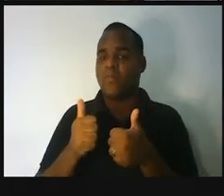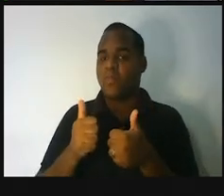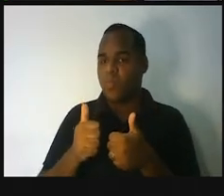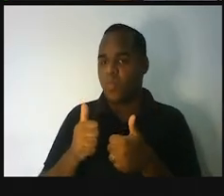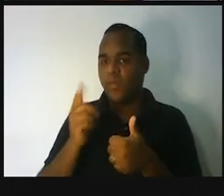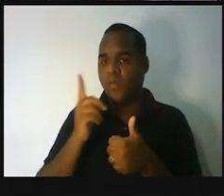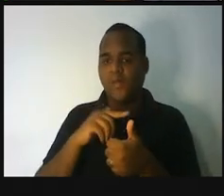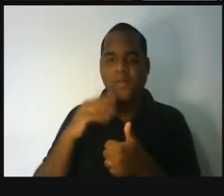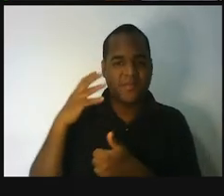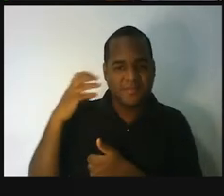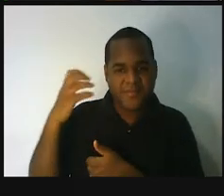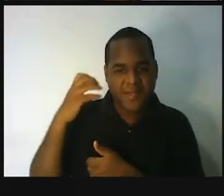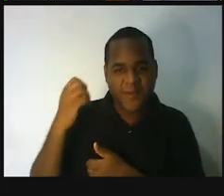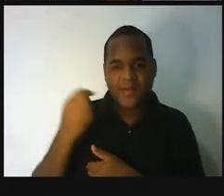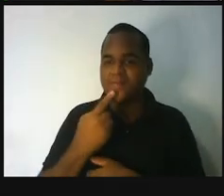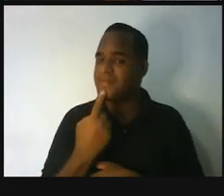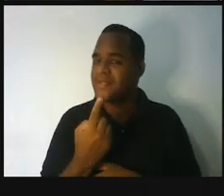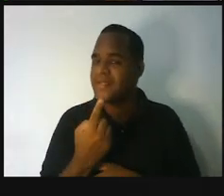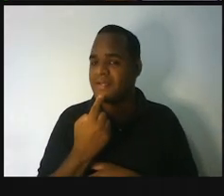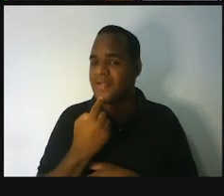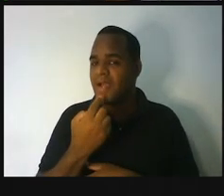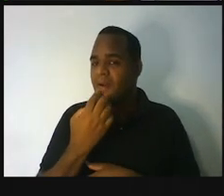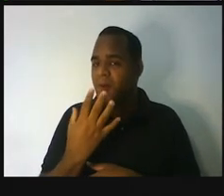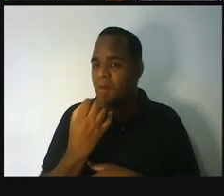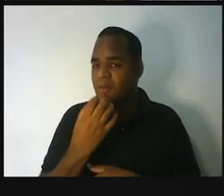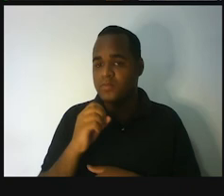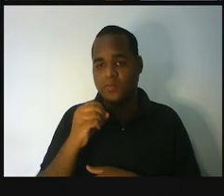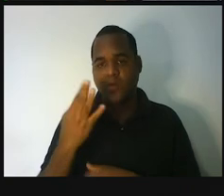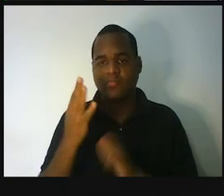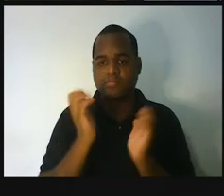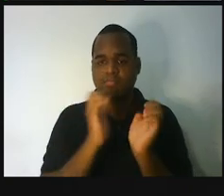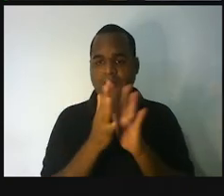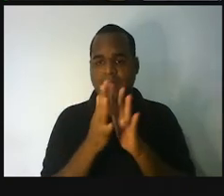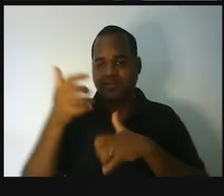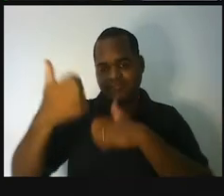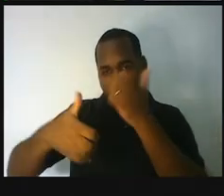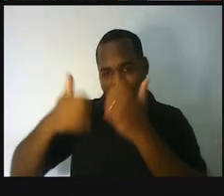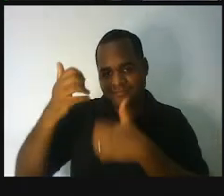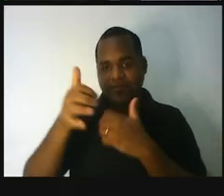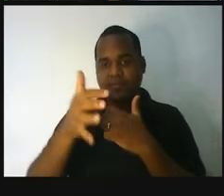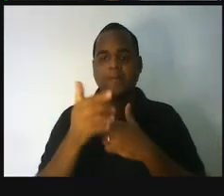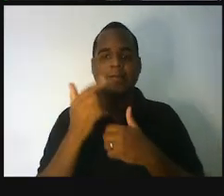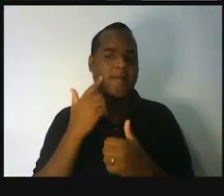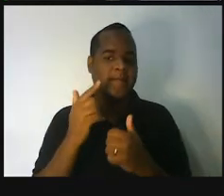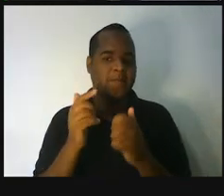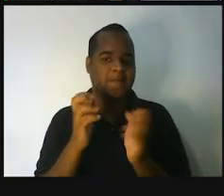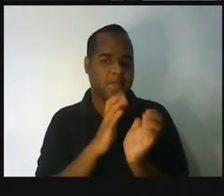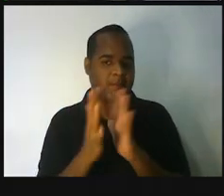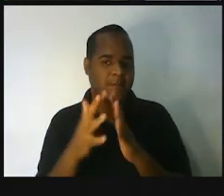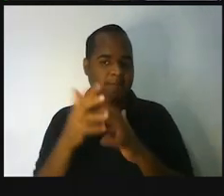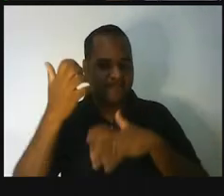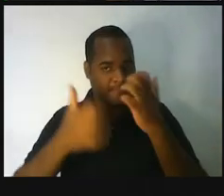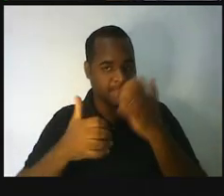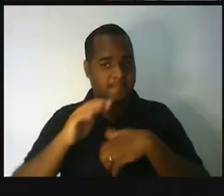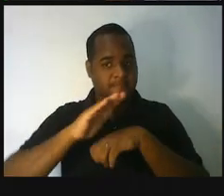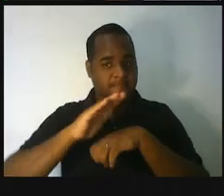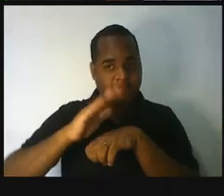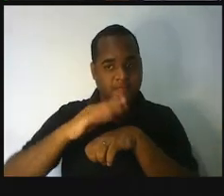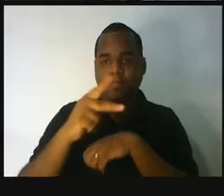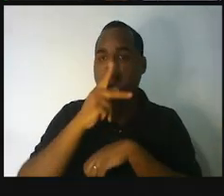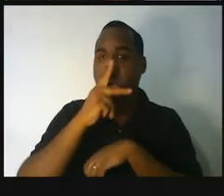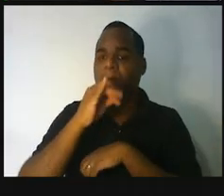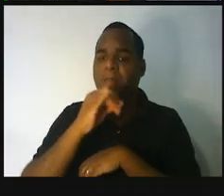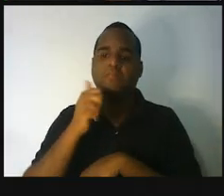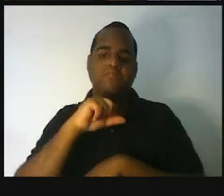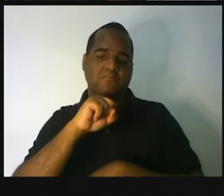que tal gravar um áudio? Um áudio, professor? Pegar o seu celular, ou se você não tem um celular, talvez o papai e a mamãe